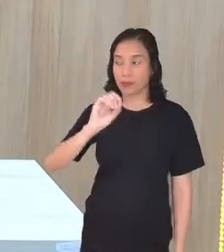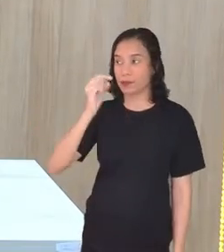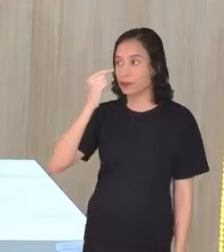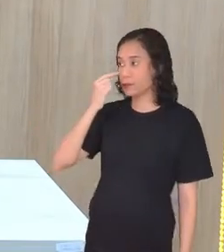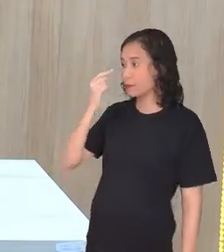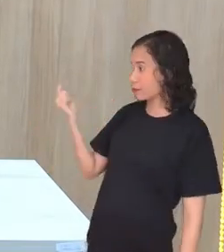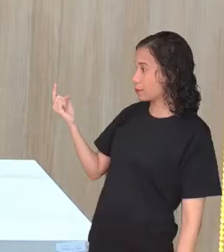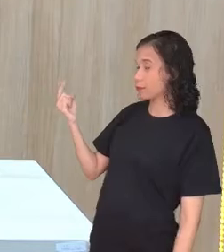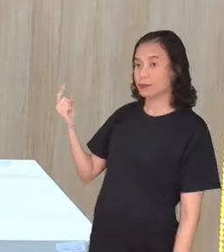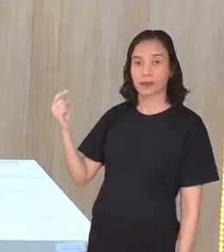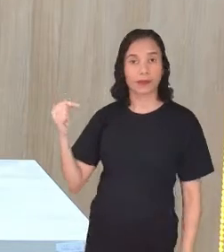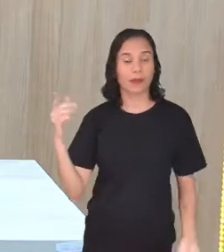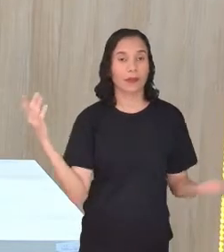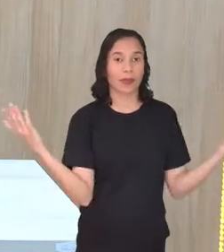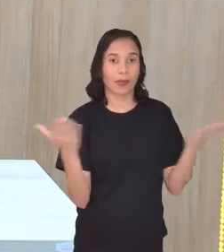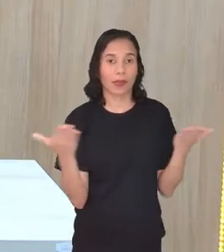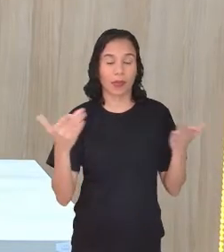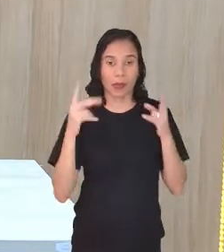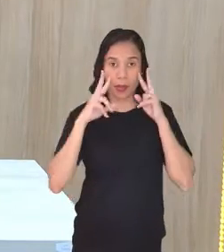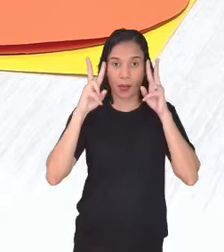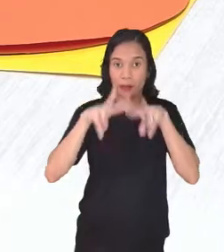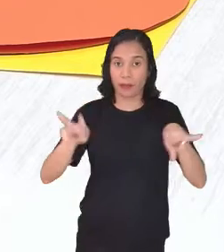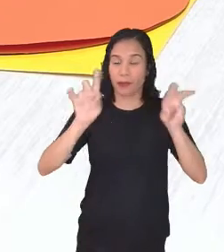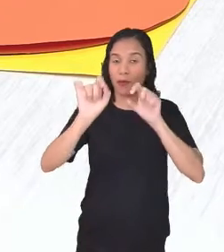Ora, aí eu estou aqui, né?